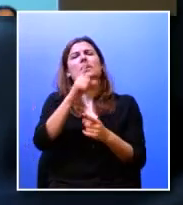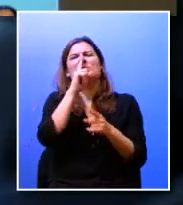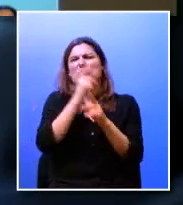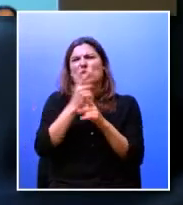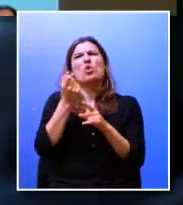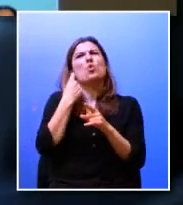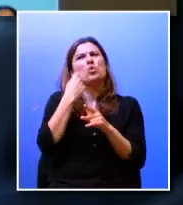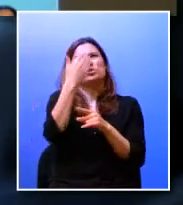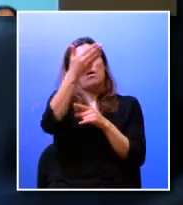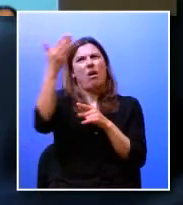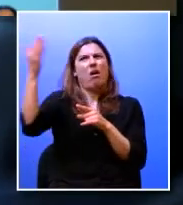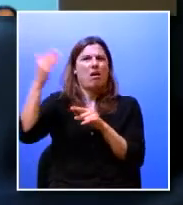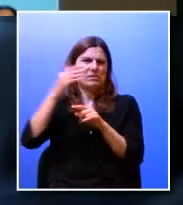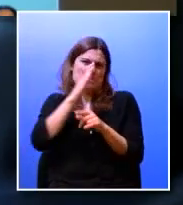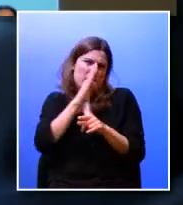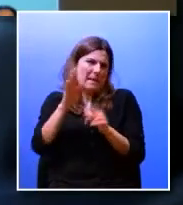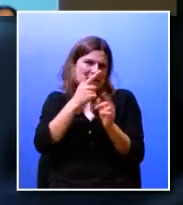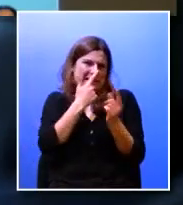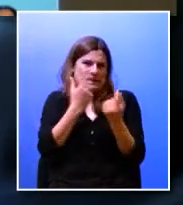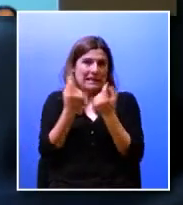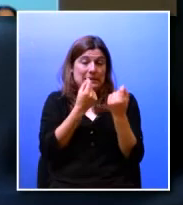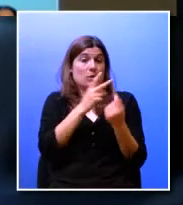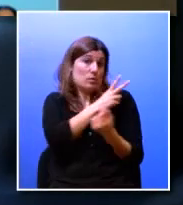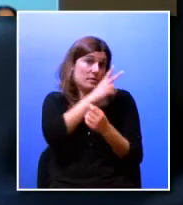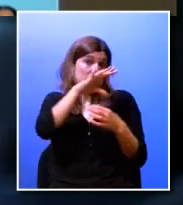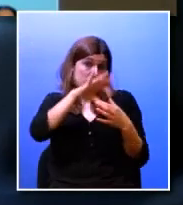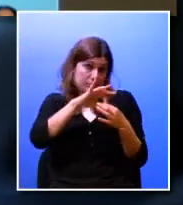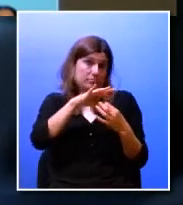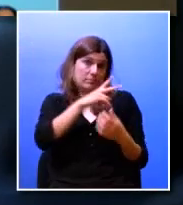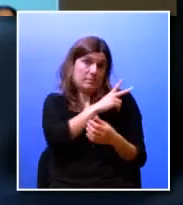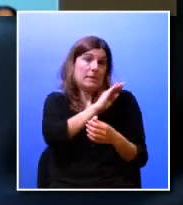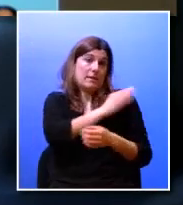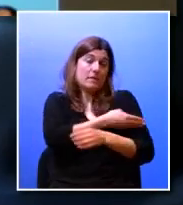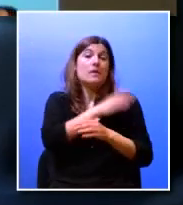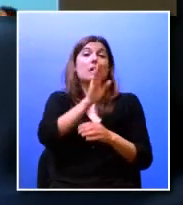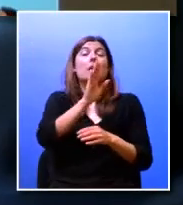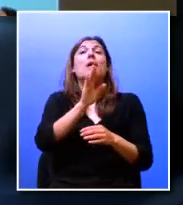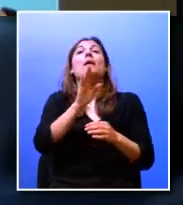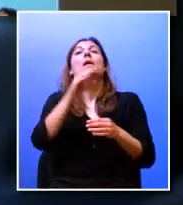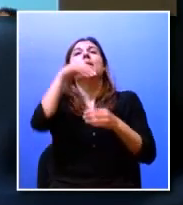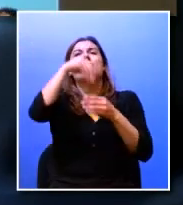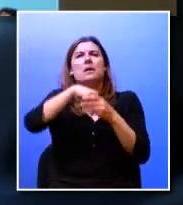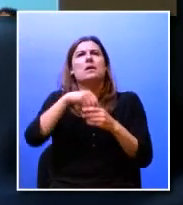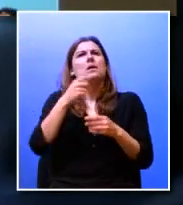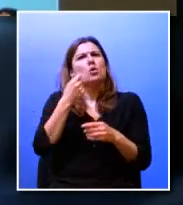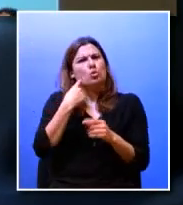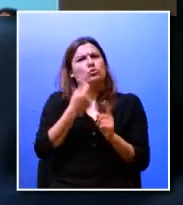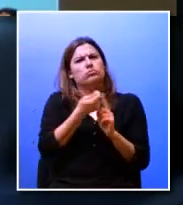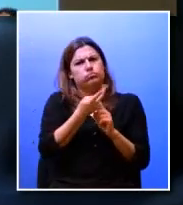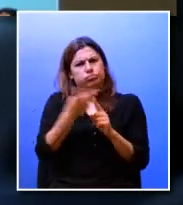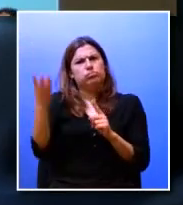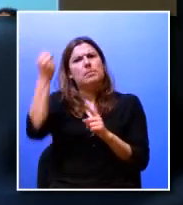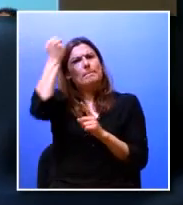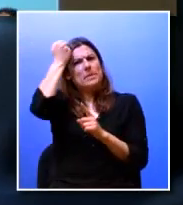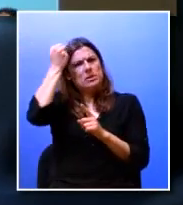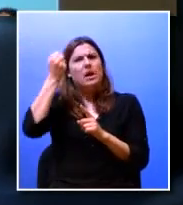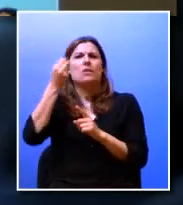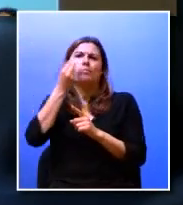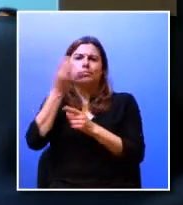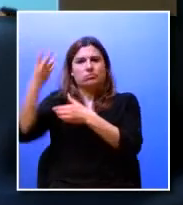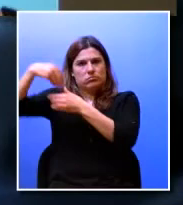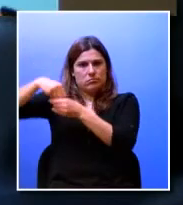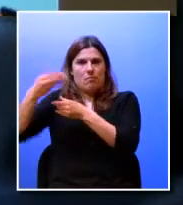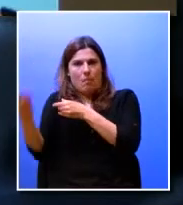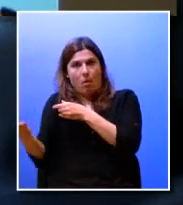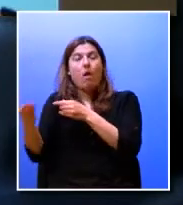a muitos dos cursos da Universidade de Aveiro nós temos na Universidade de Aveiro a nossa oferta formativa temos alguns cursos que são mestrados integrados mas